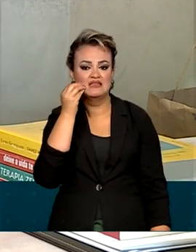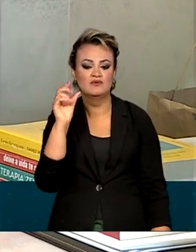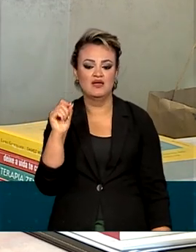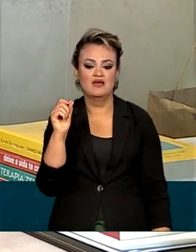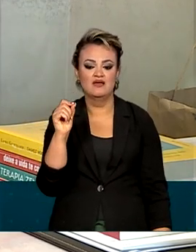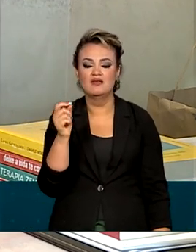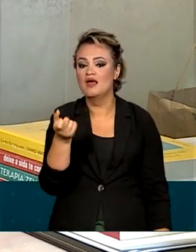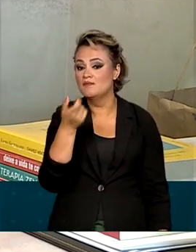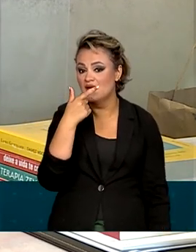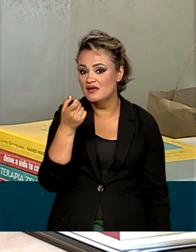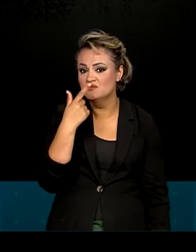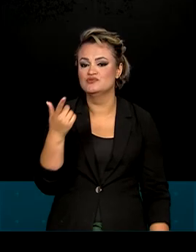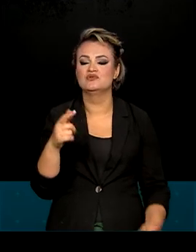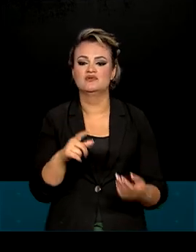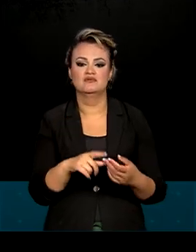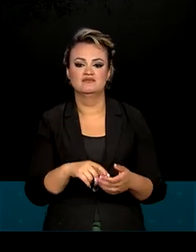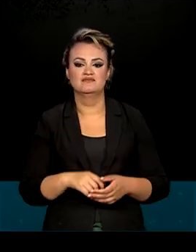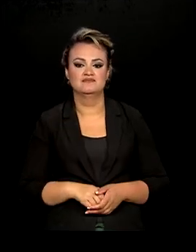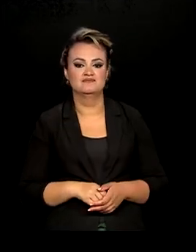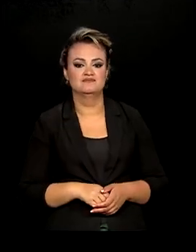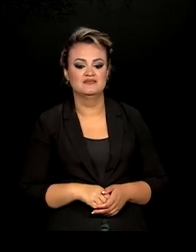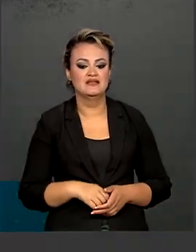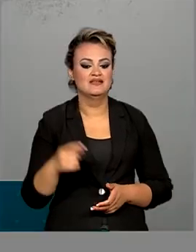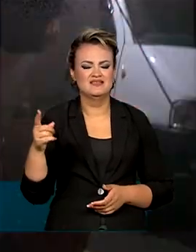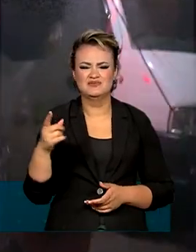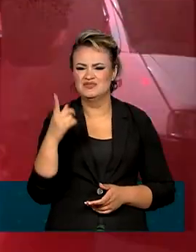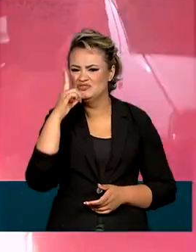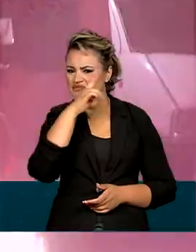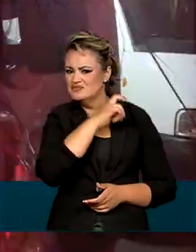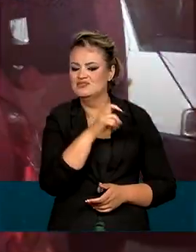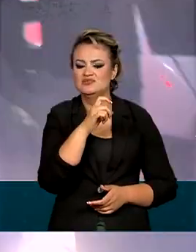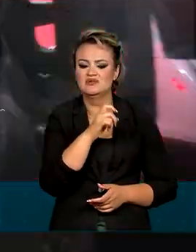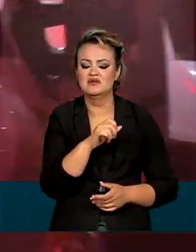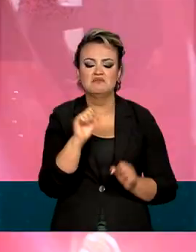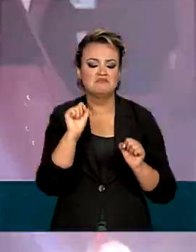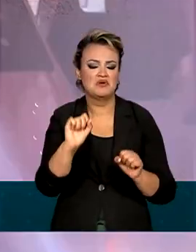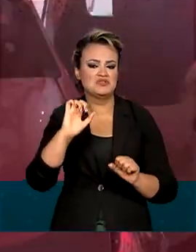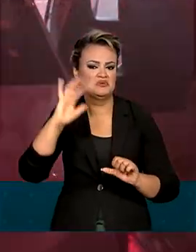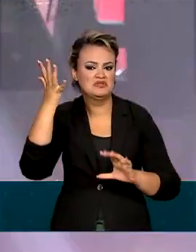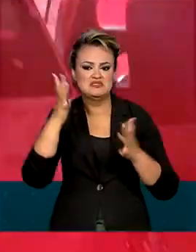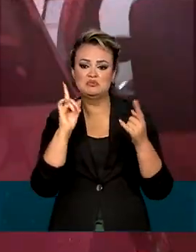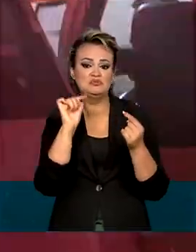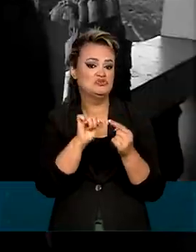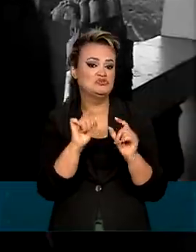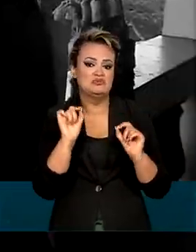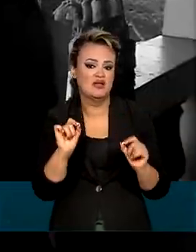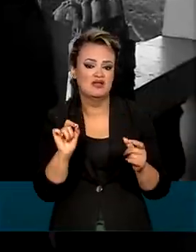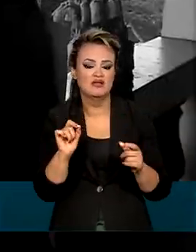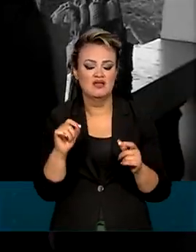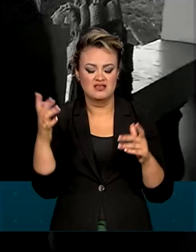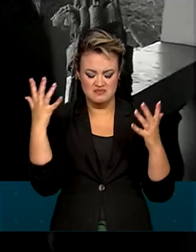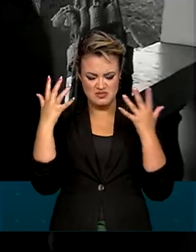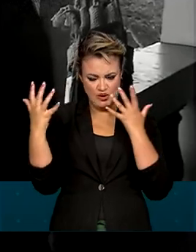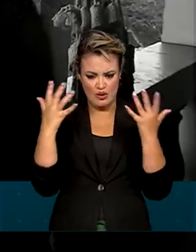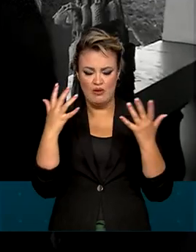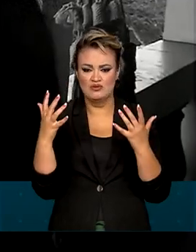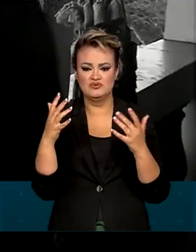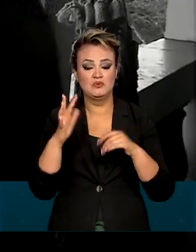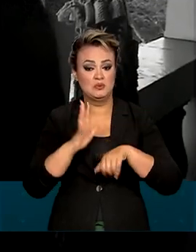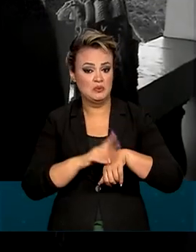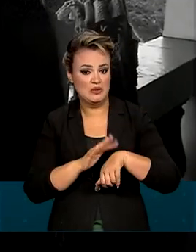elas usam medicações. É um fenômeno tão complexo que pode envolver diversos fatores, desde psicológicos,